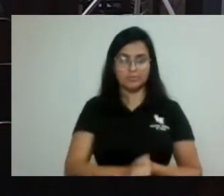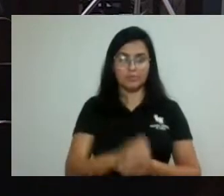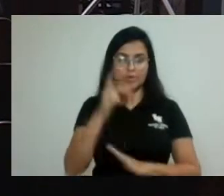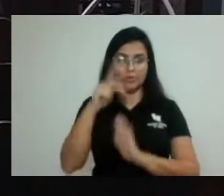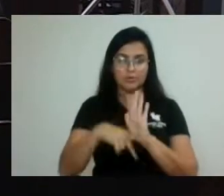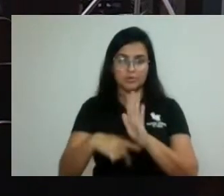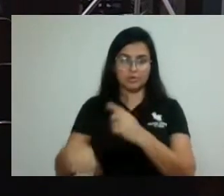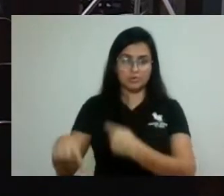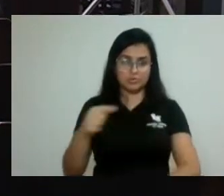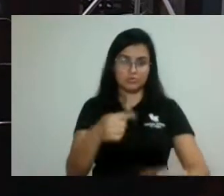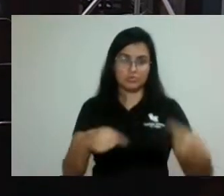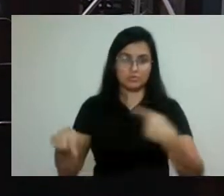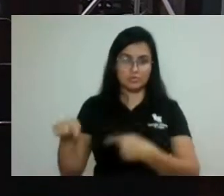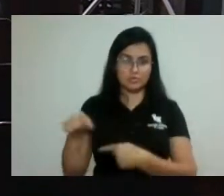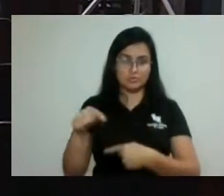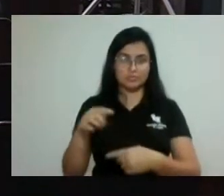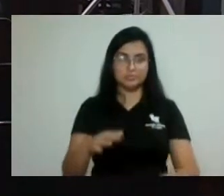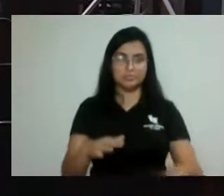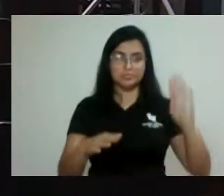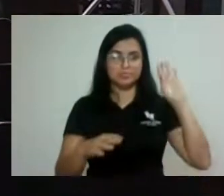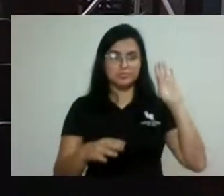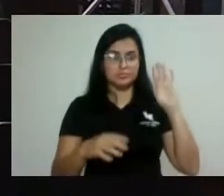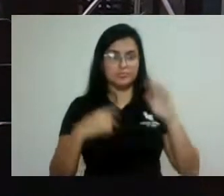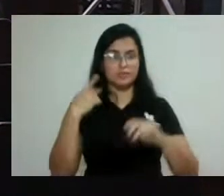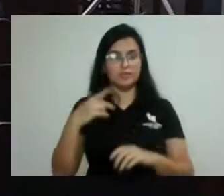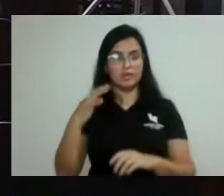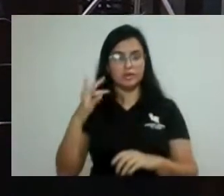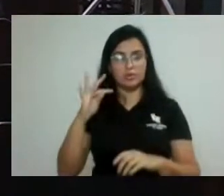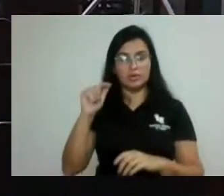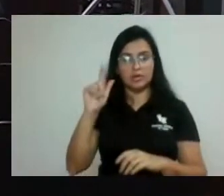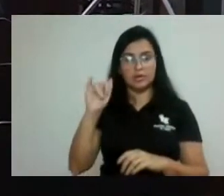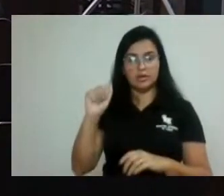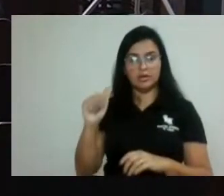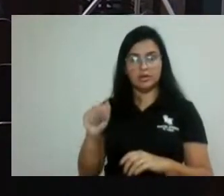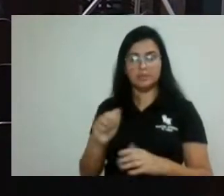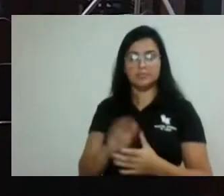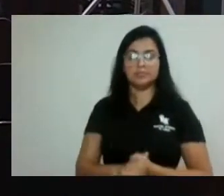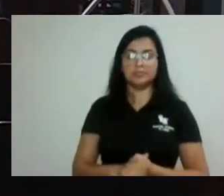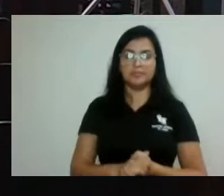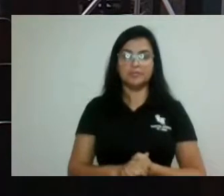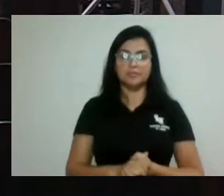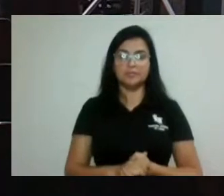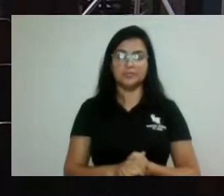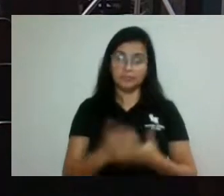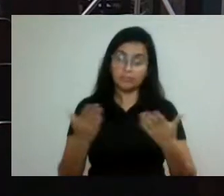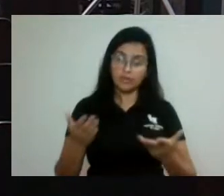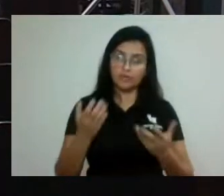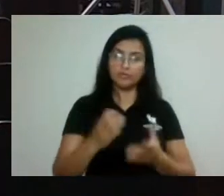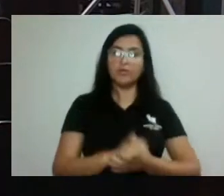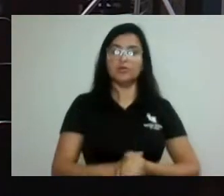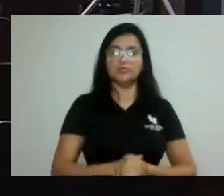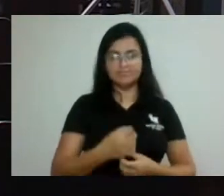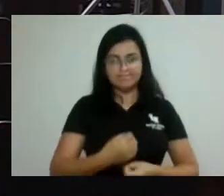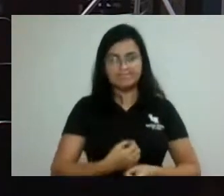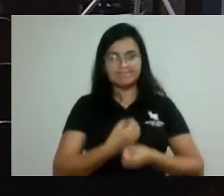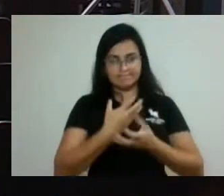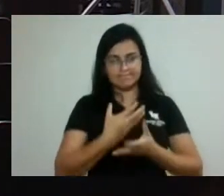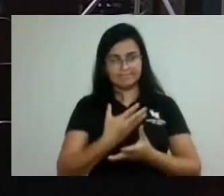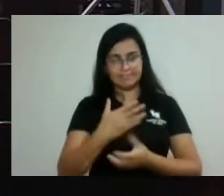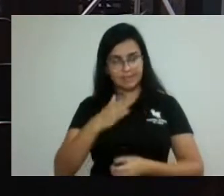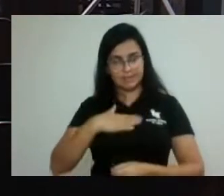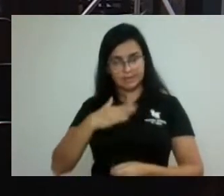Pela ordem do vereador, Thalia Sobral. Presidente, vou manifestar aqui do plenário mesmo, no meu lugar aqui.